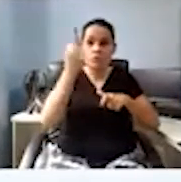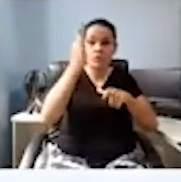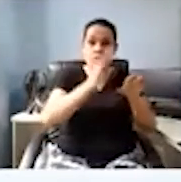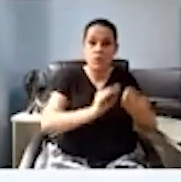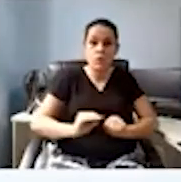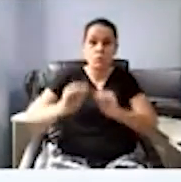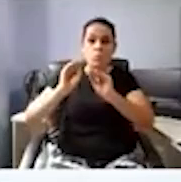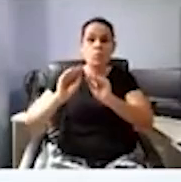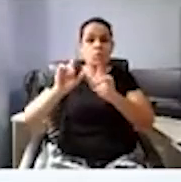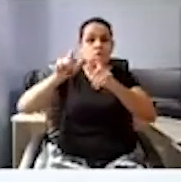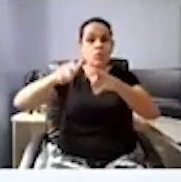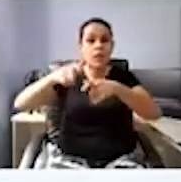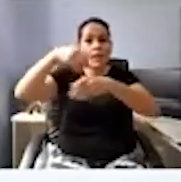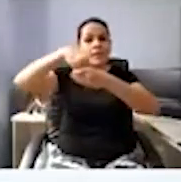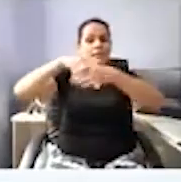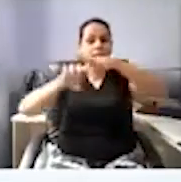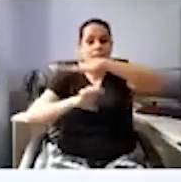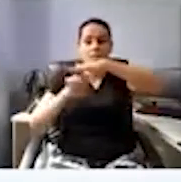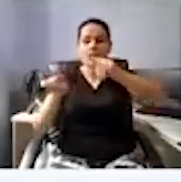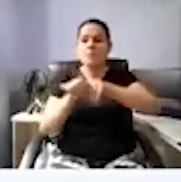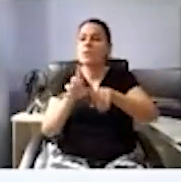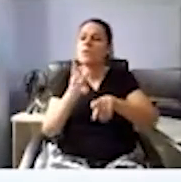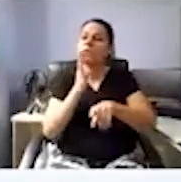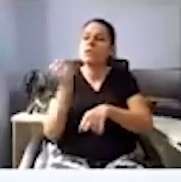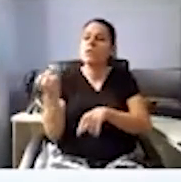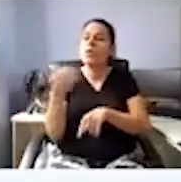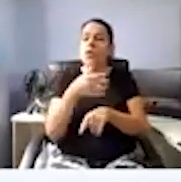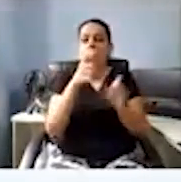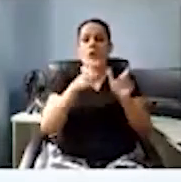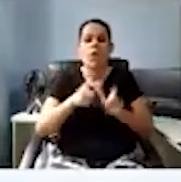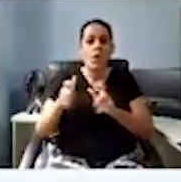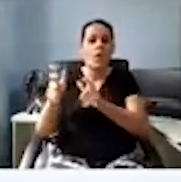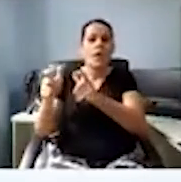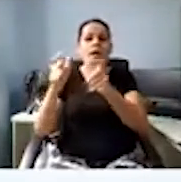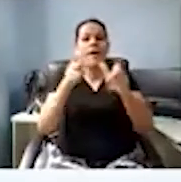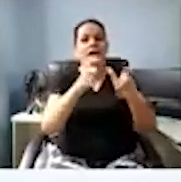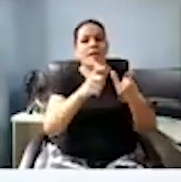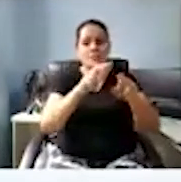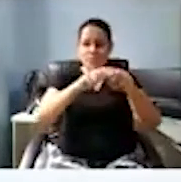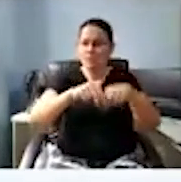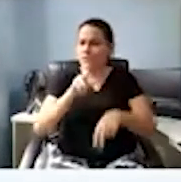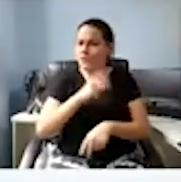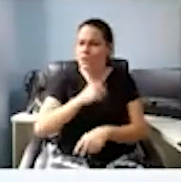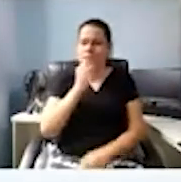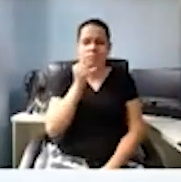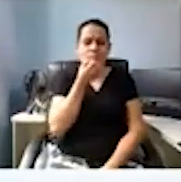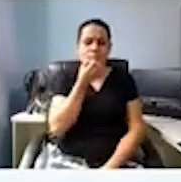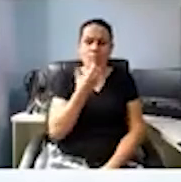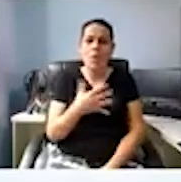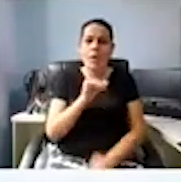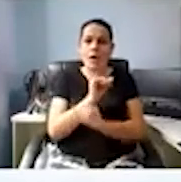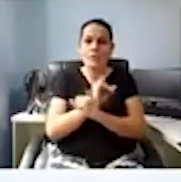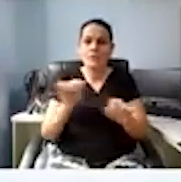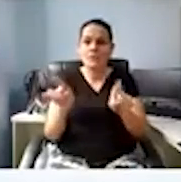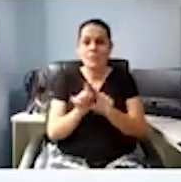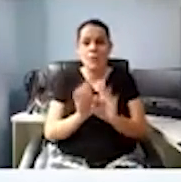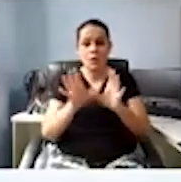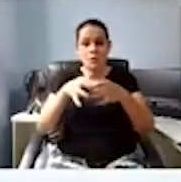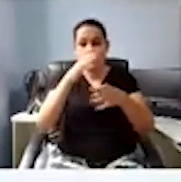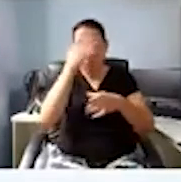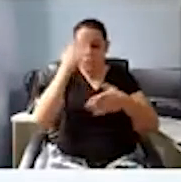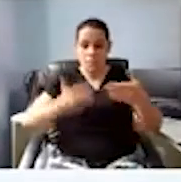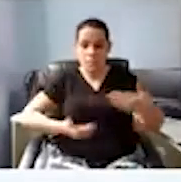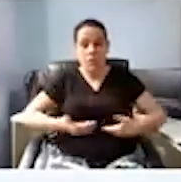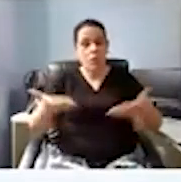outros cargos. é a melhor notícia que você tem para dar para os trabalhadores que estão empregados,